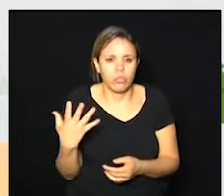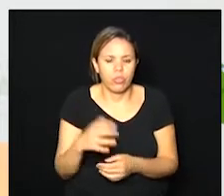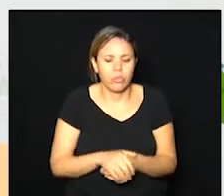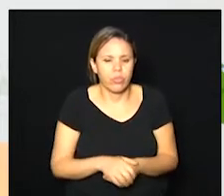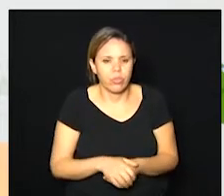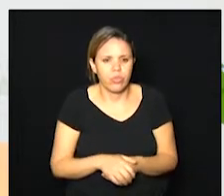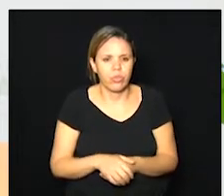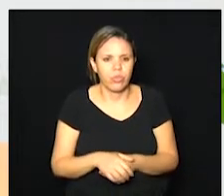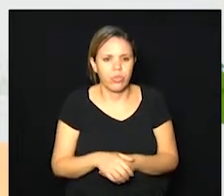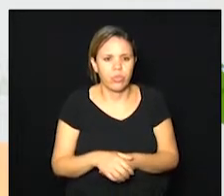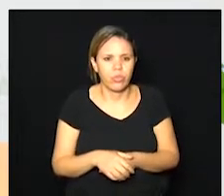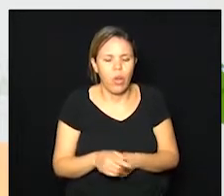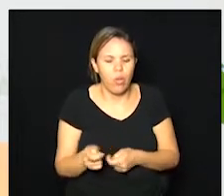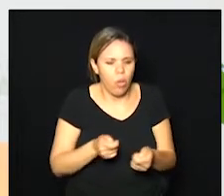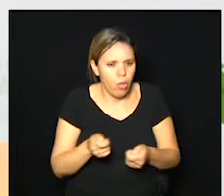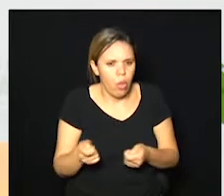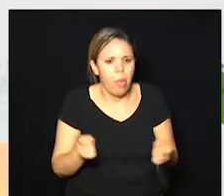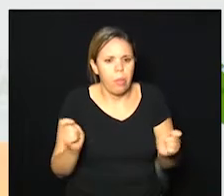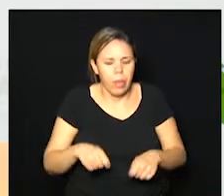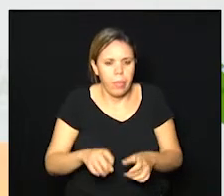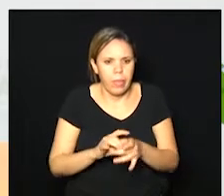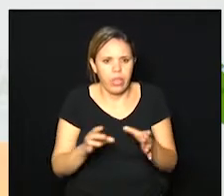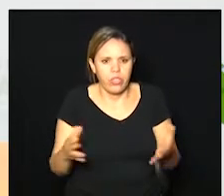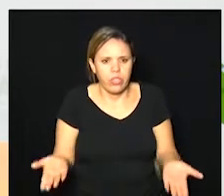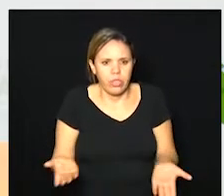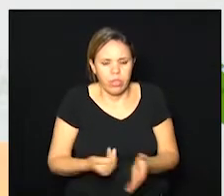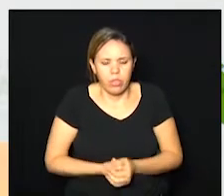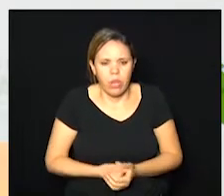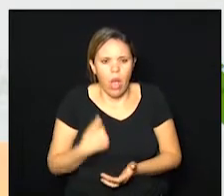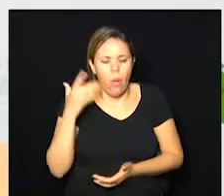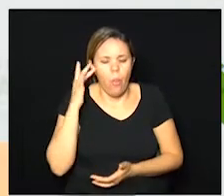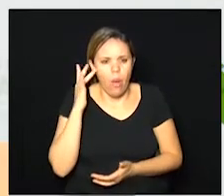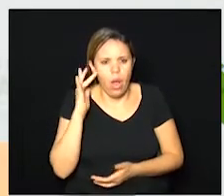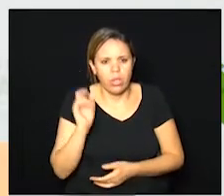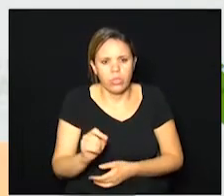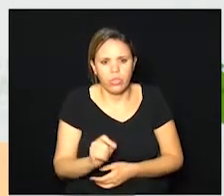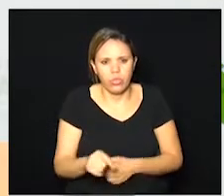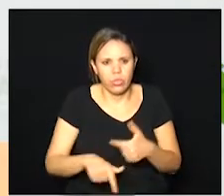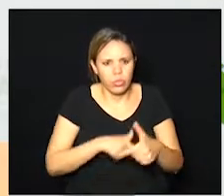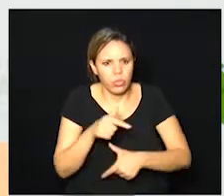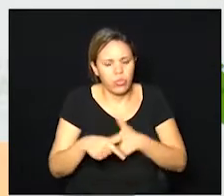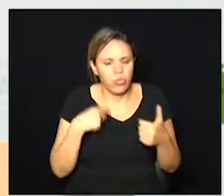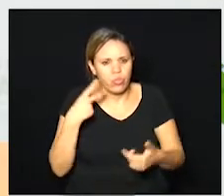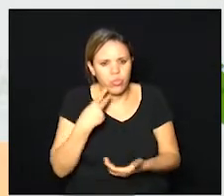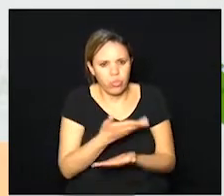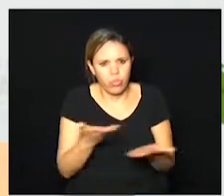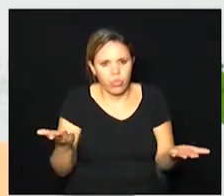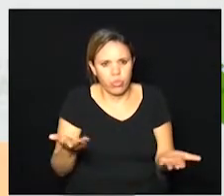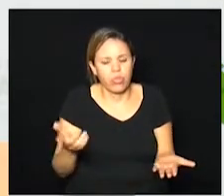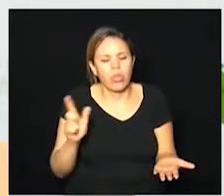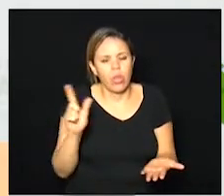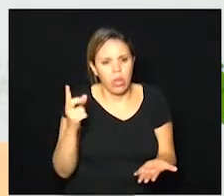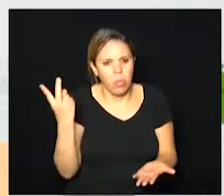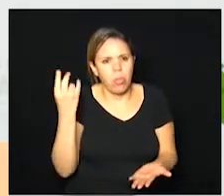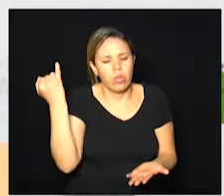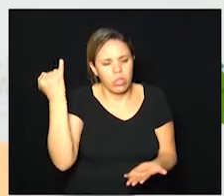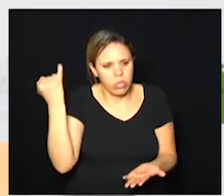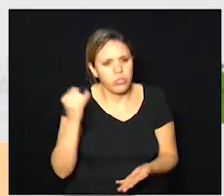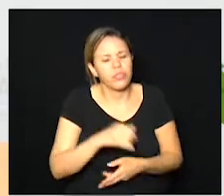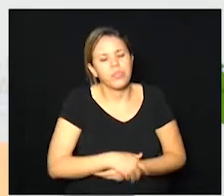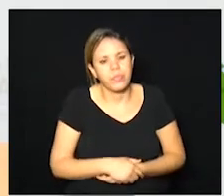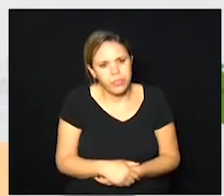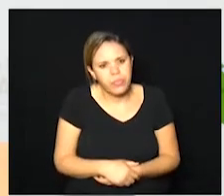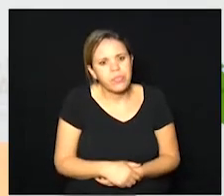sanitária que permite isso então eu acho que o trabalho dos vereadores é válido a